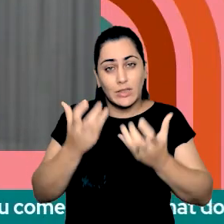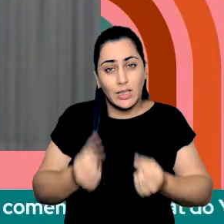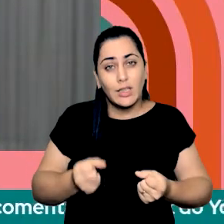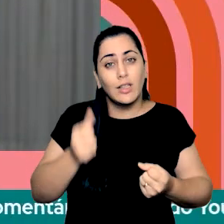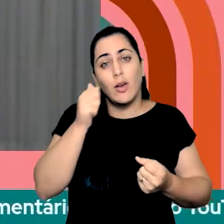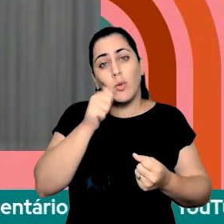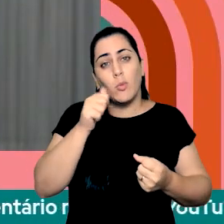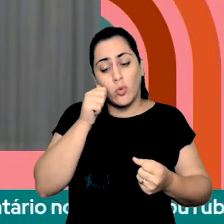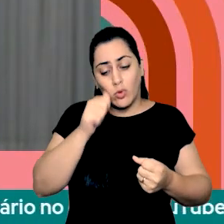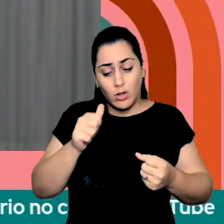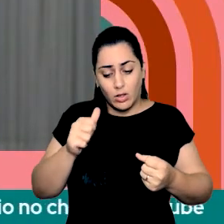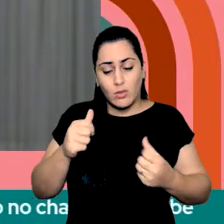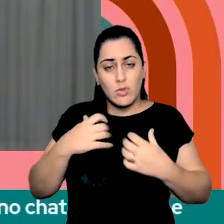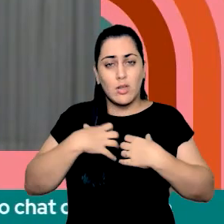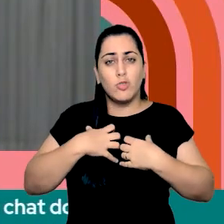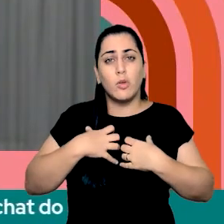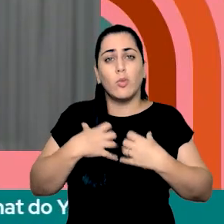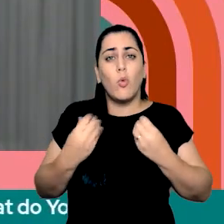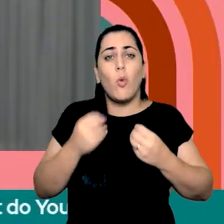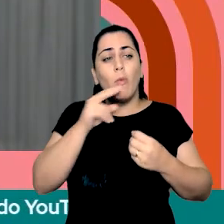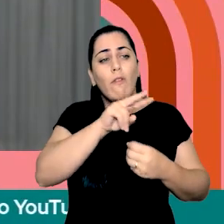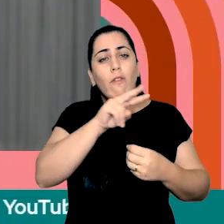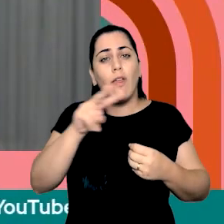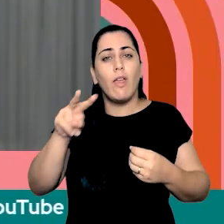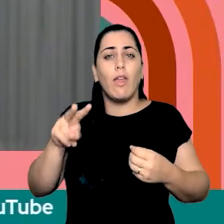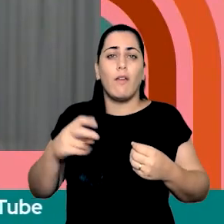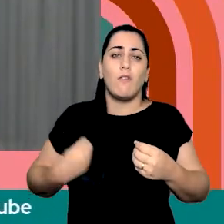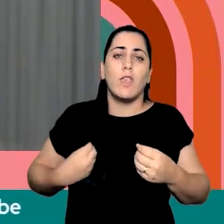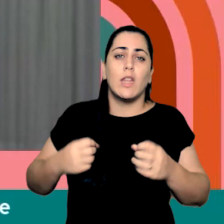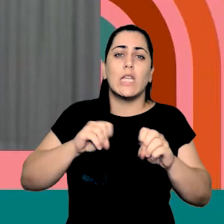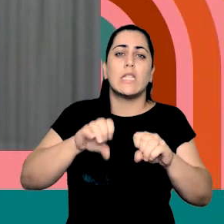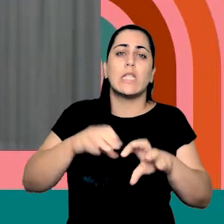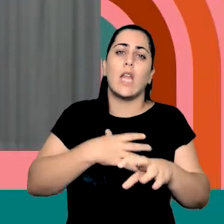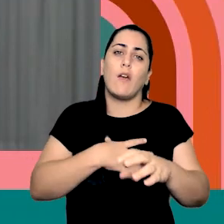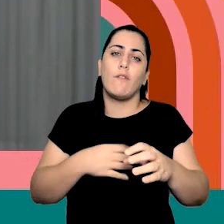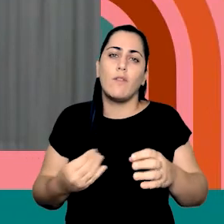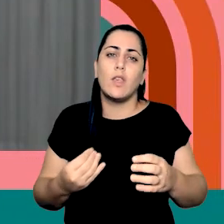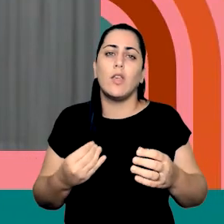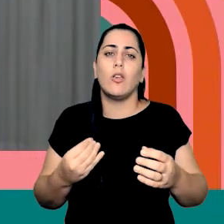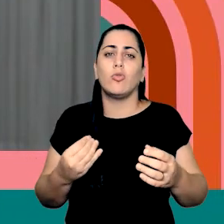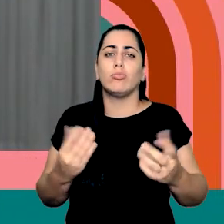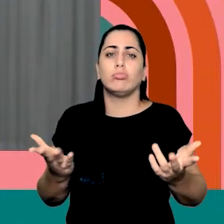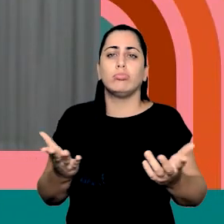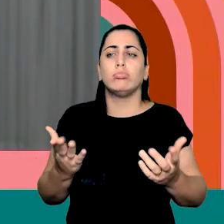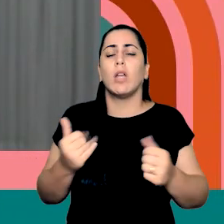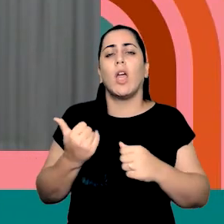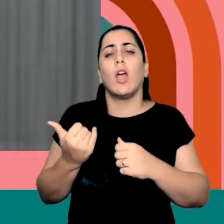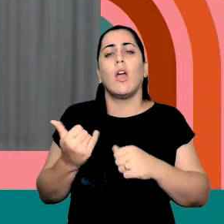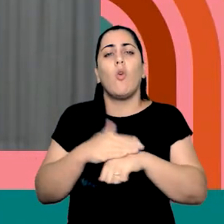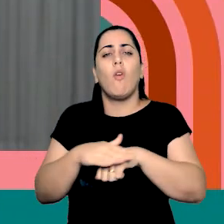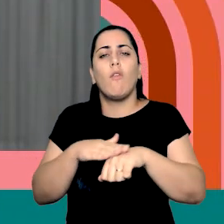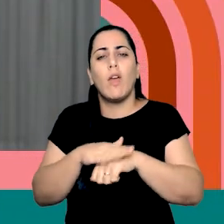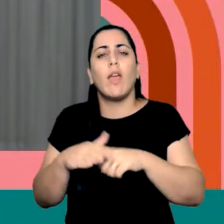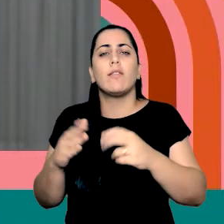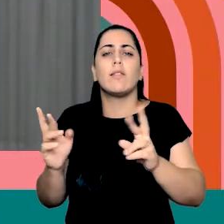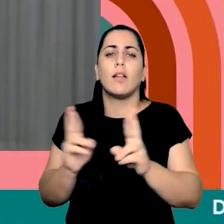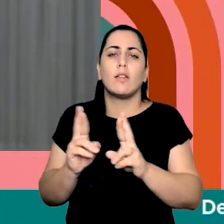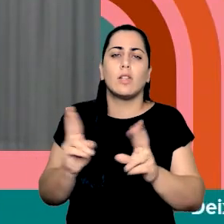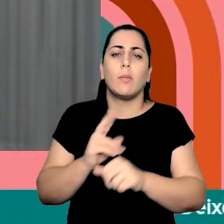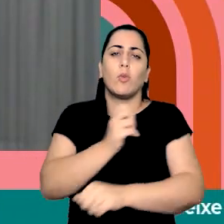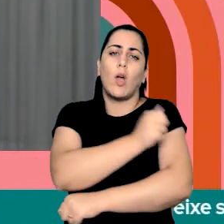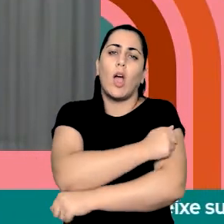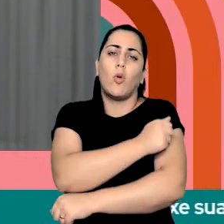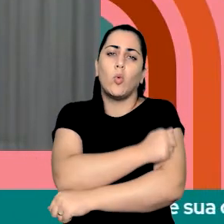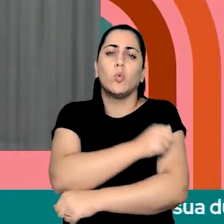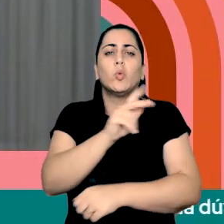impacta o nosso jeito de ver a vida, de educar nossos filhos, de travar as relações que a gente tem com os alunos, com os professores, com os pares.